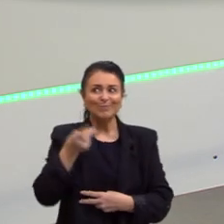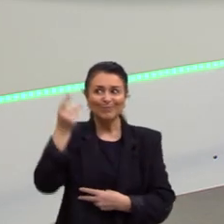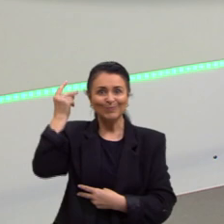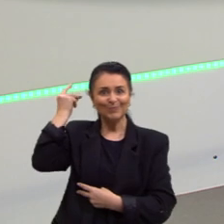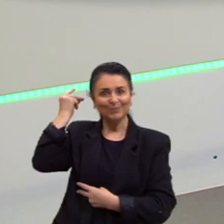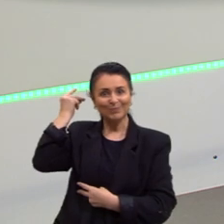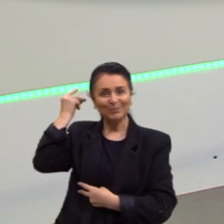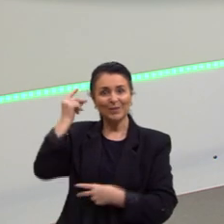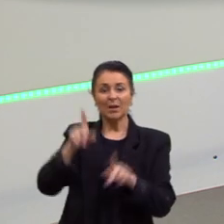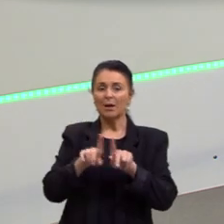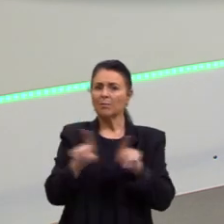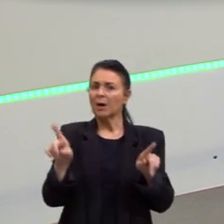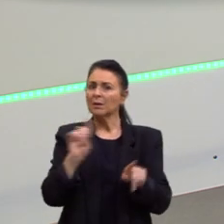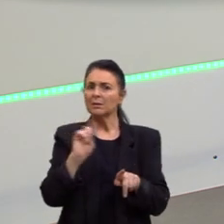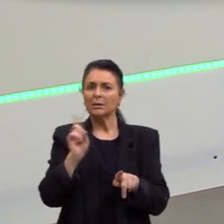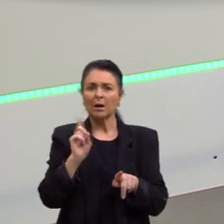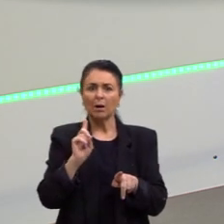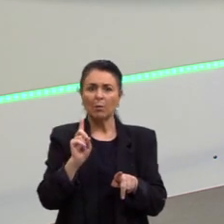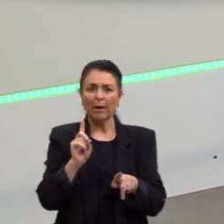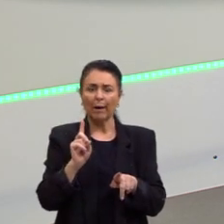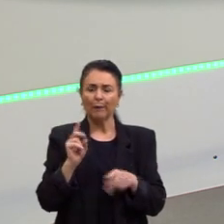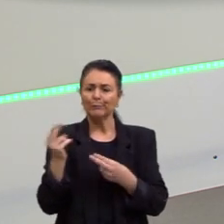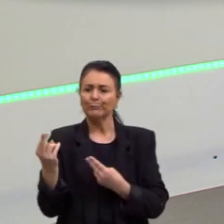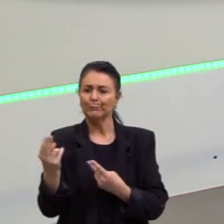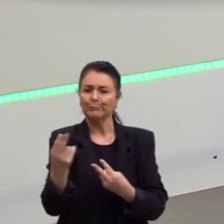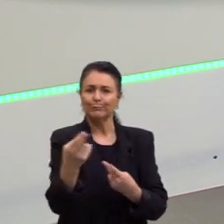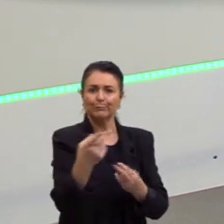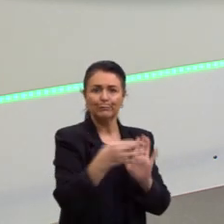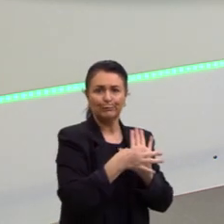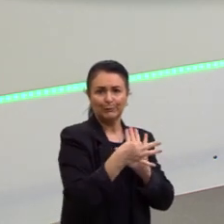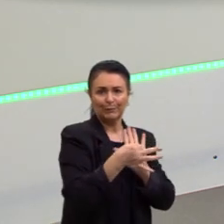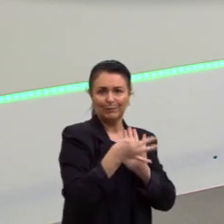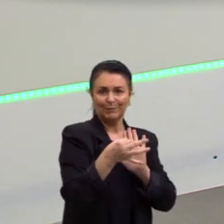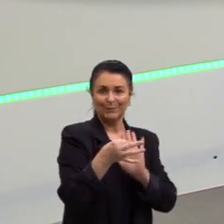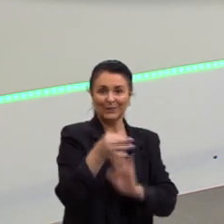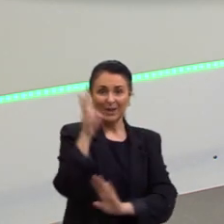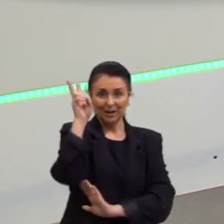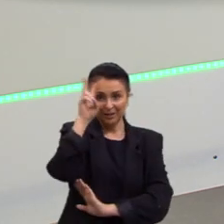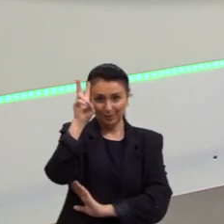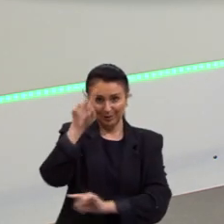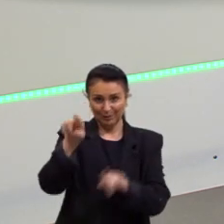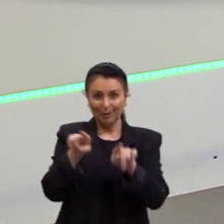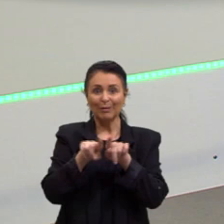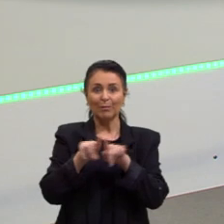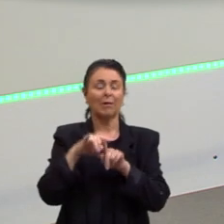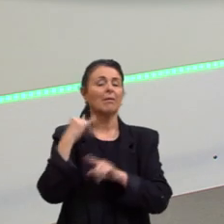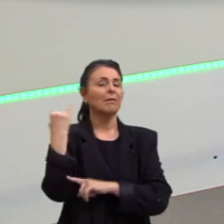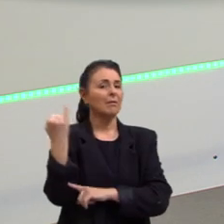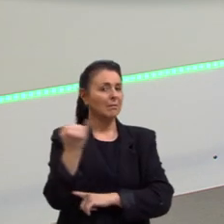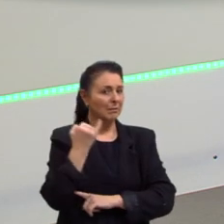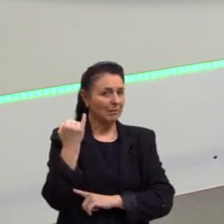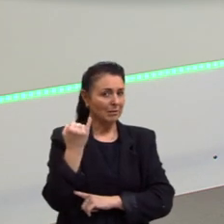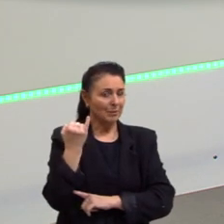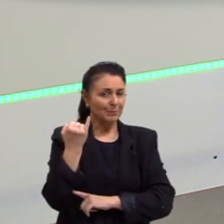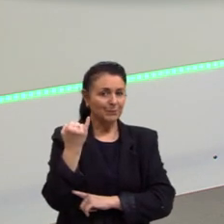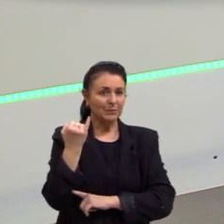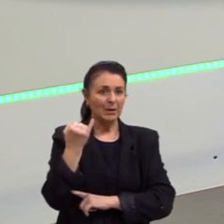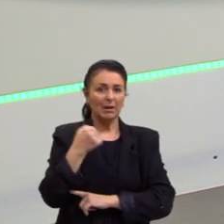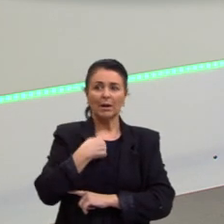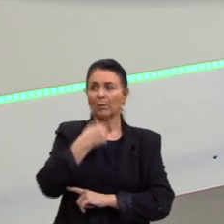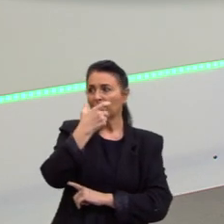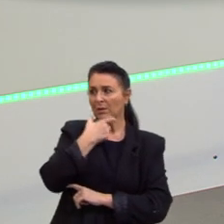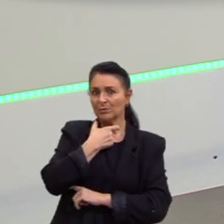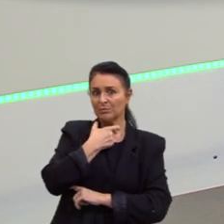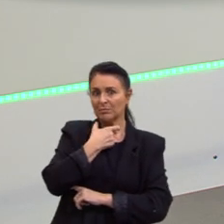mas que não é de senso comum. Lembrando disso também que é importante. Eu acho,